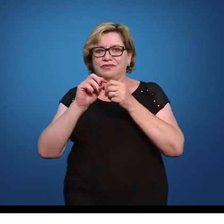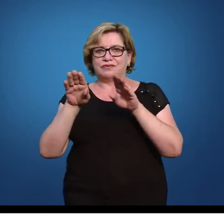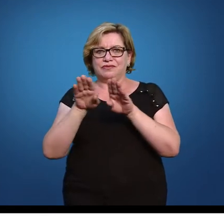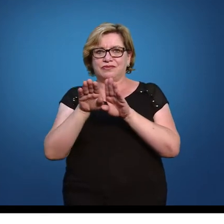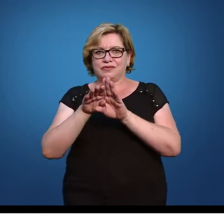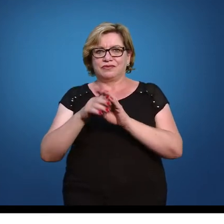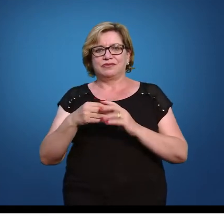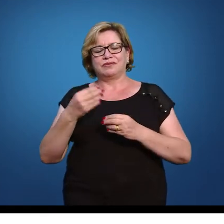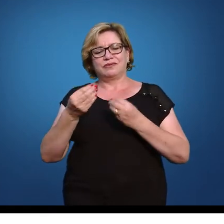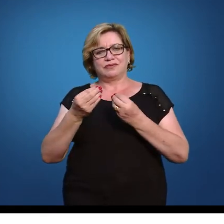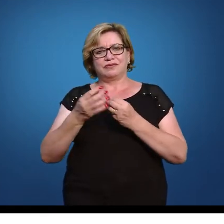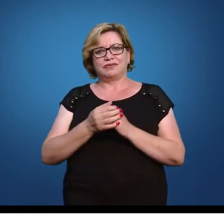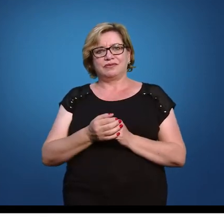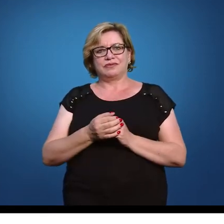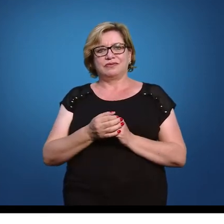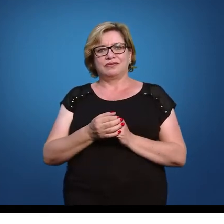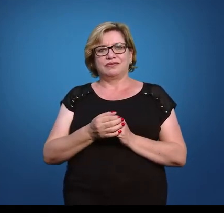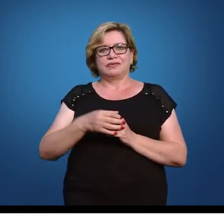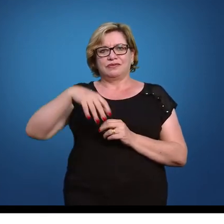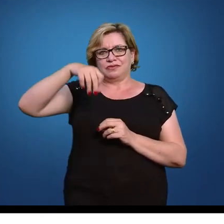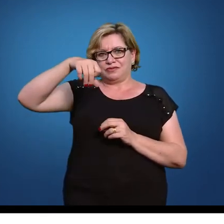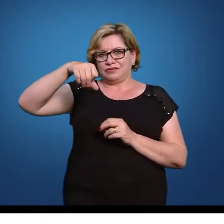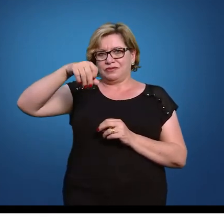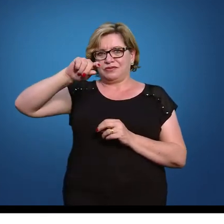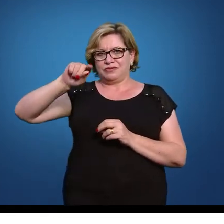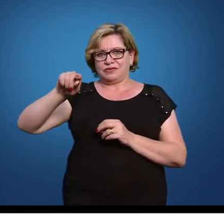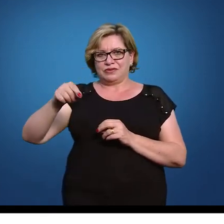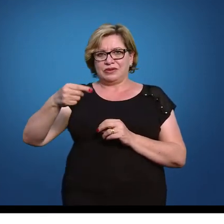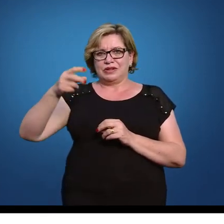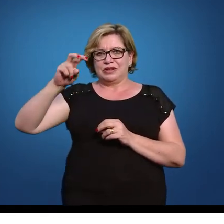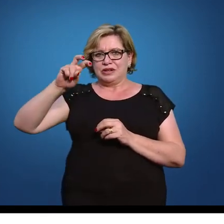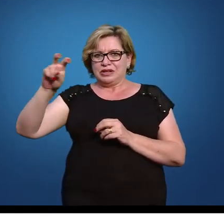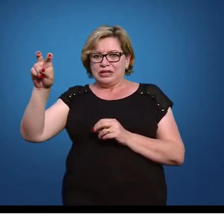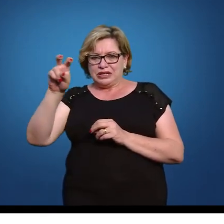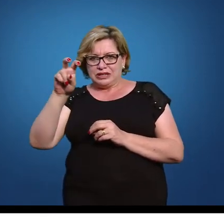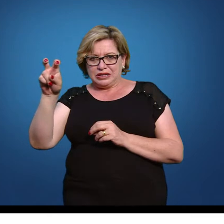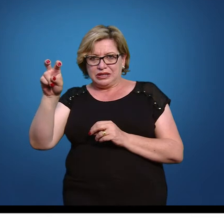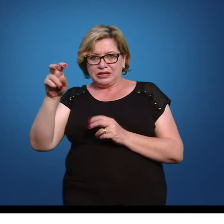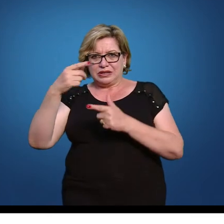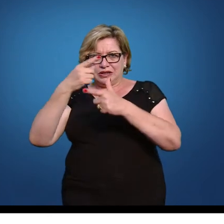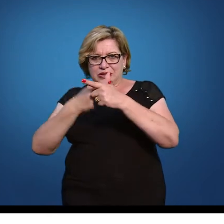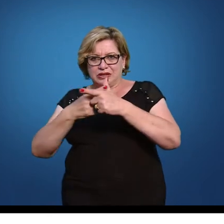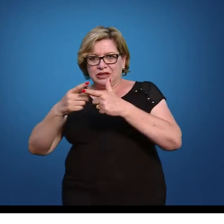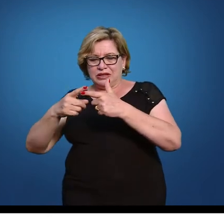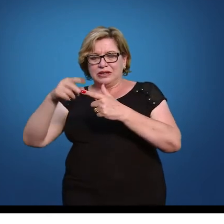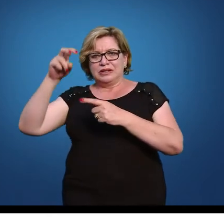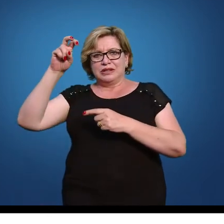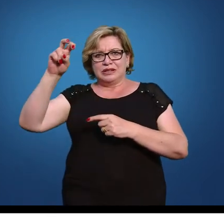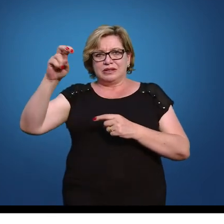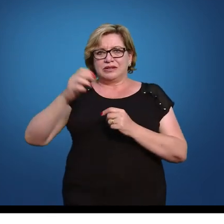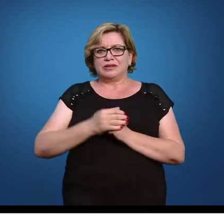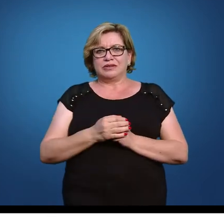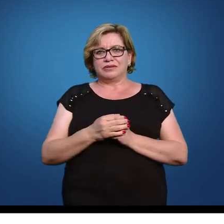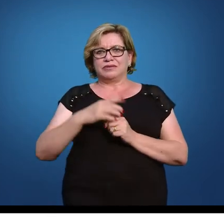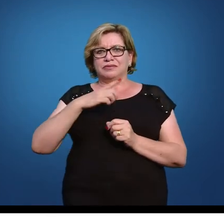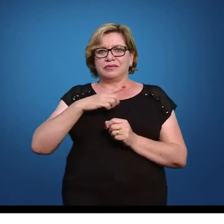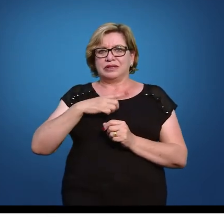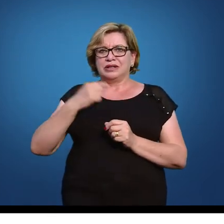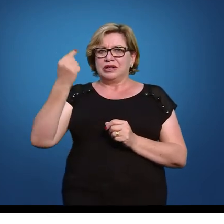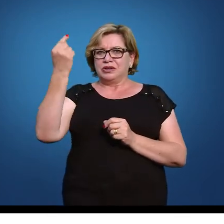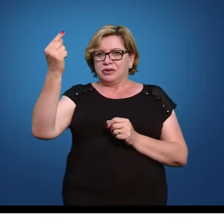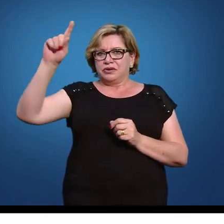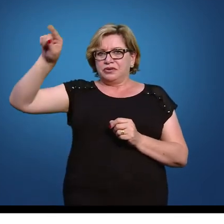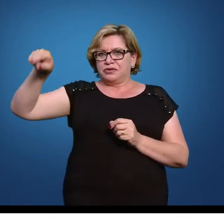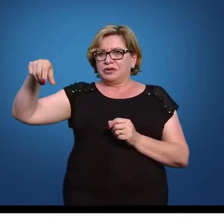54 menos 45 vai dar 9,55 dividido por 5 a gente vai encontrar